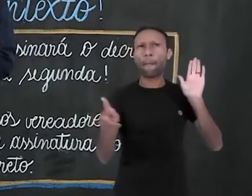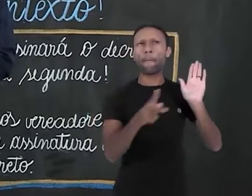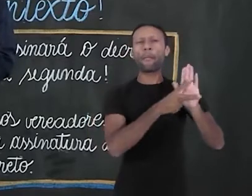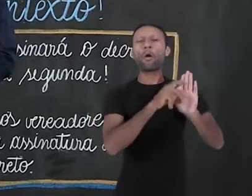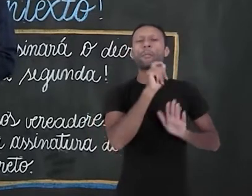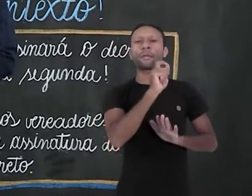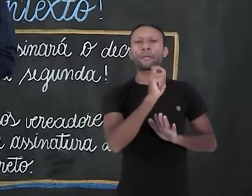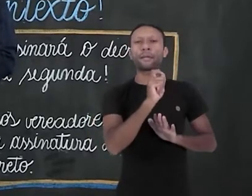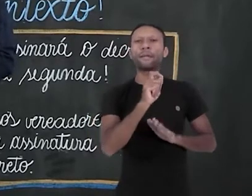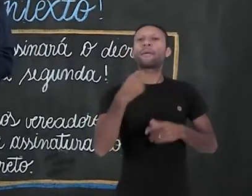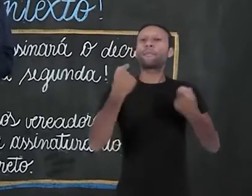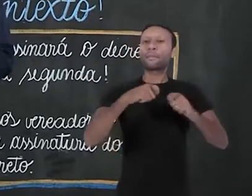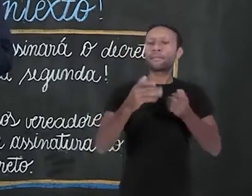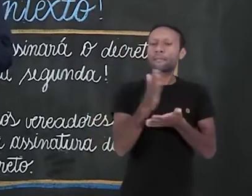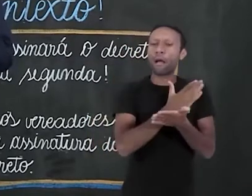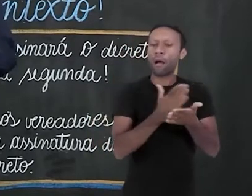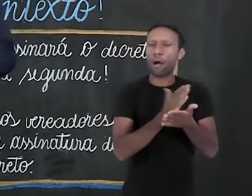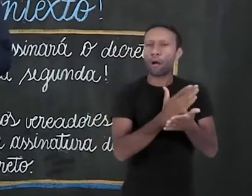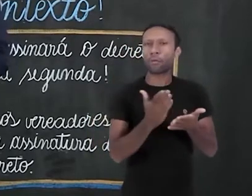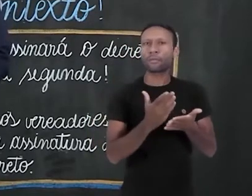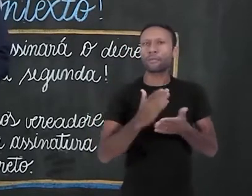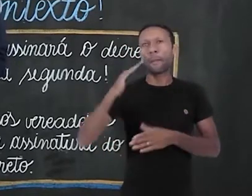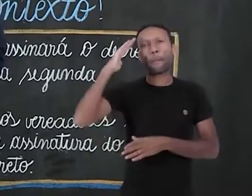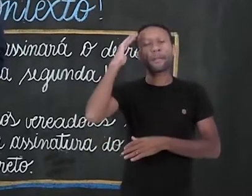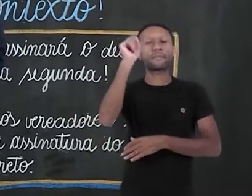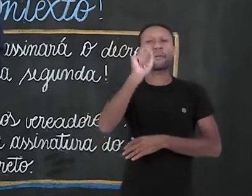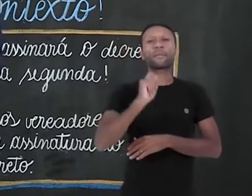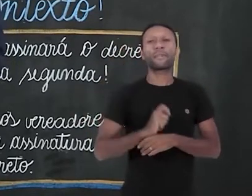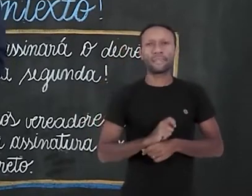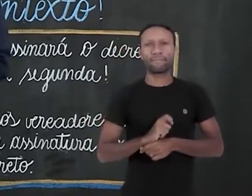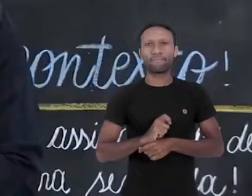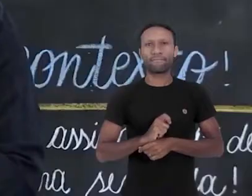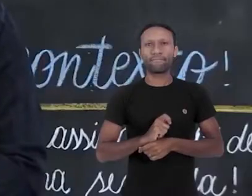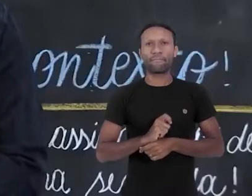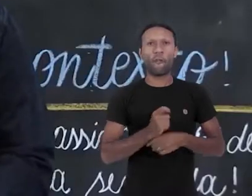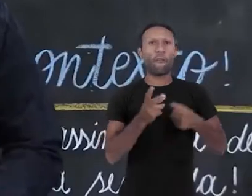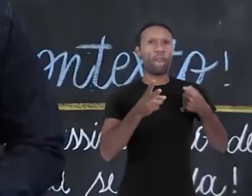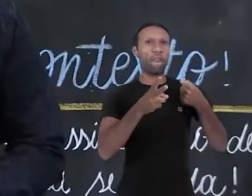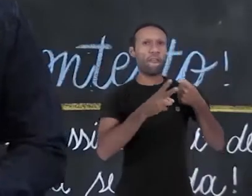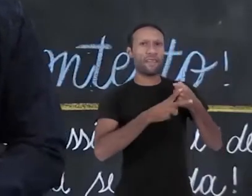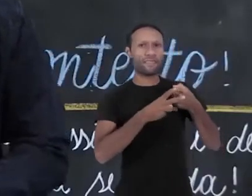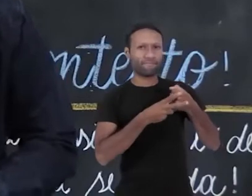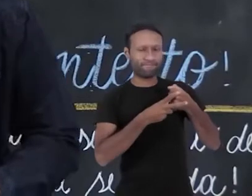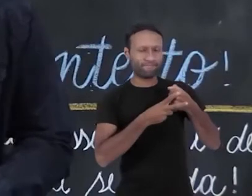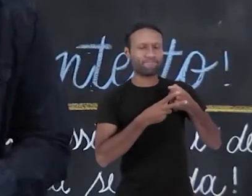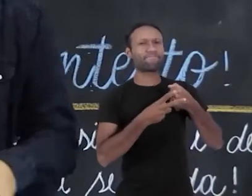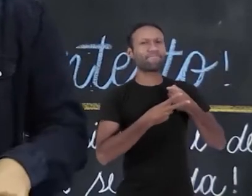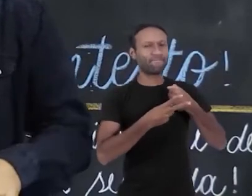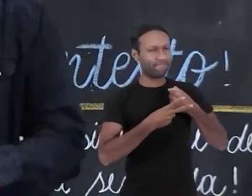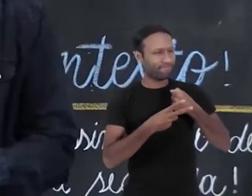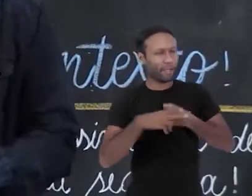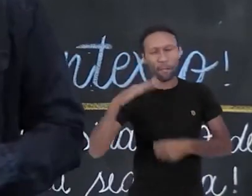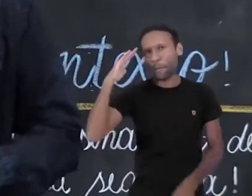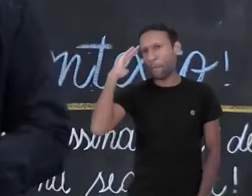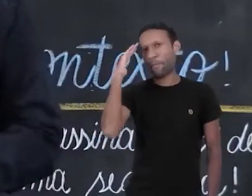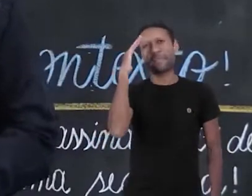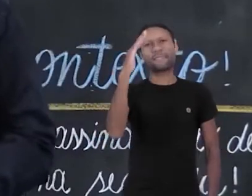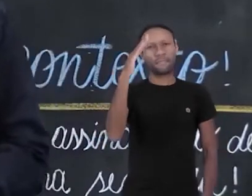eu vou precisar de alguns elementos básicos. E o elemento mais básico de todos é o verbo. Por isso que eu digo que são termos